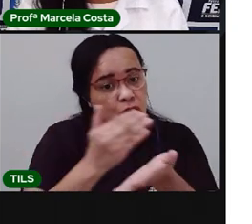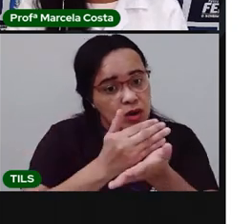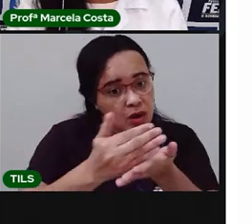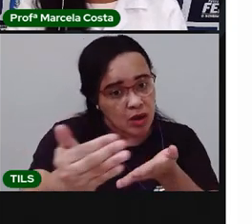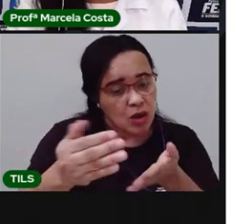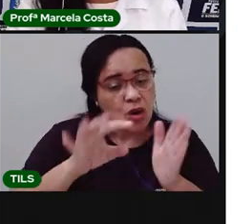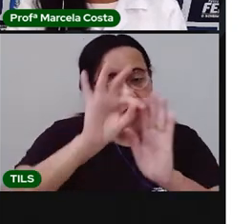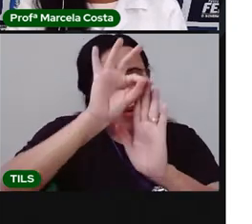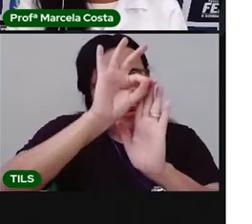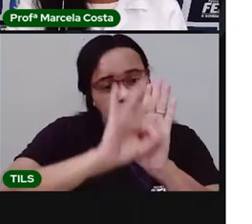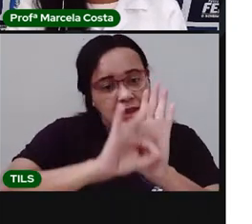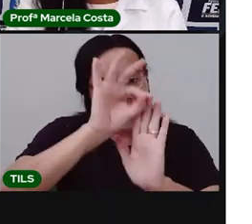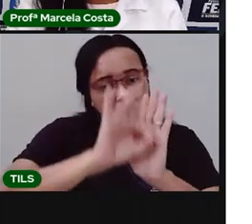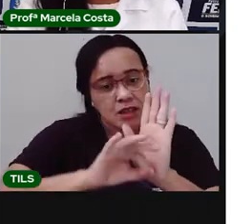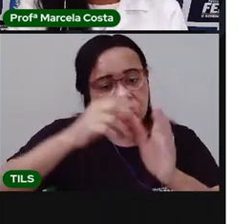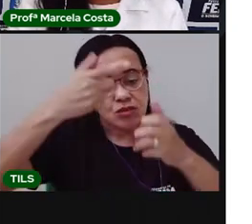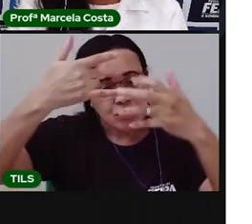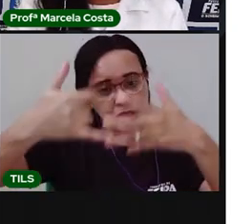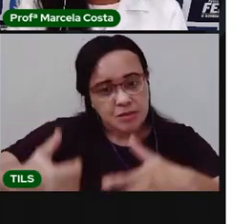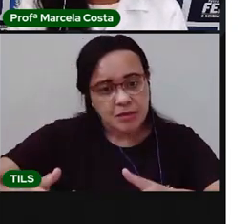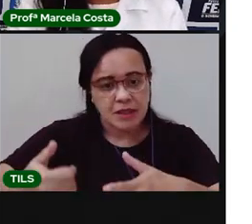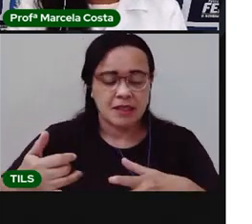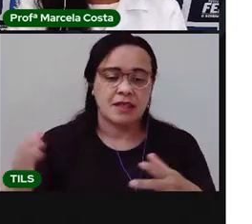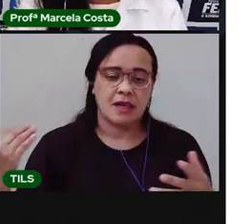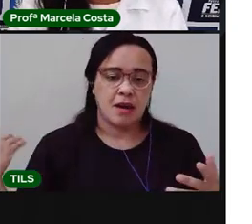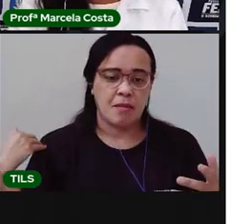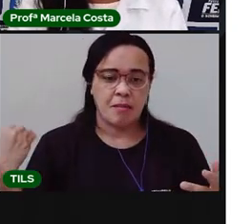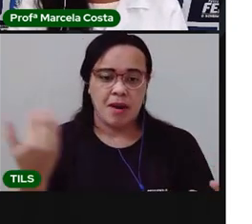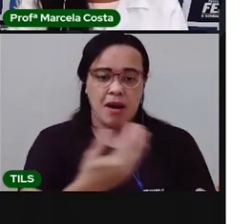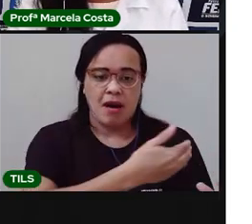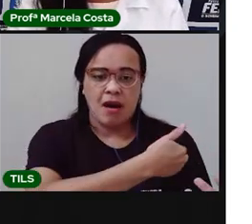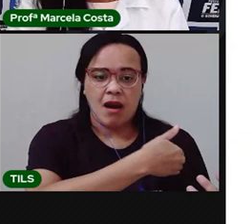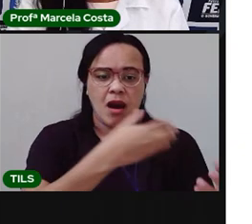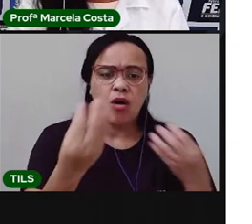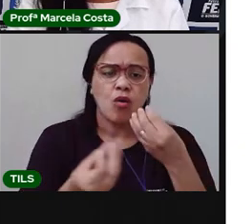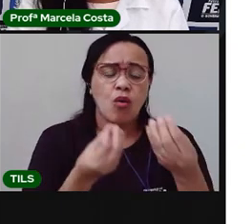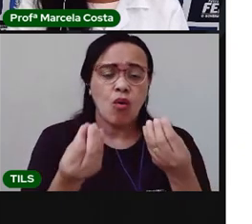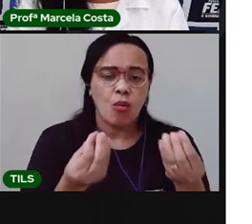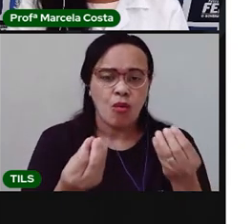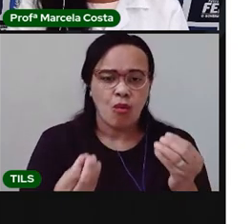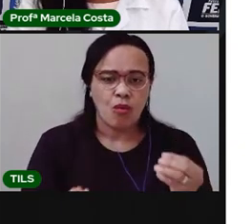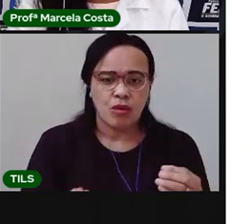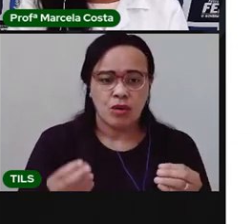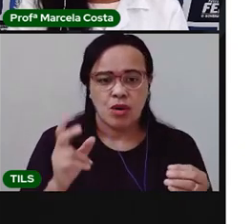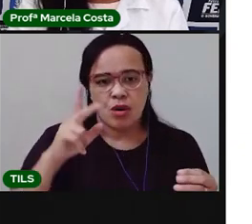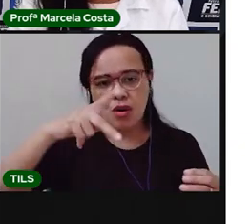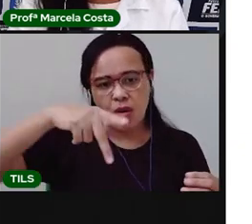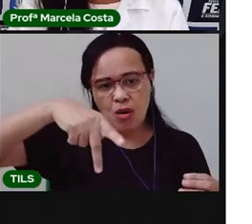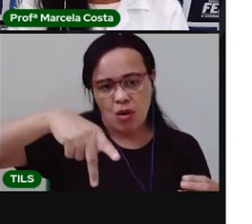texto. Diz assim, ó. Da esquerda para a direita. Vamos lá. Por